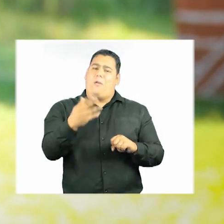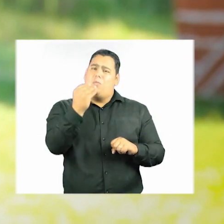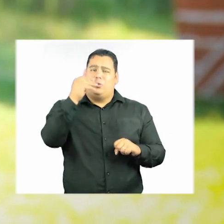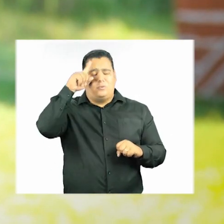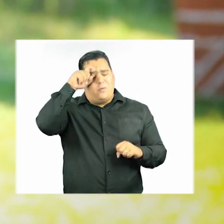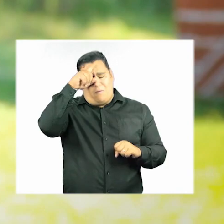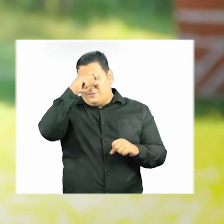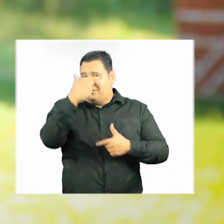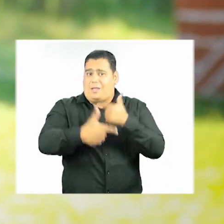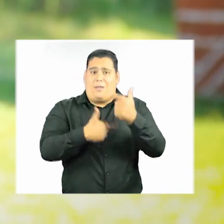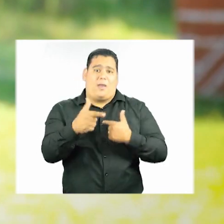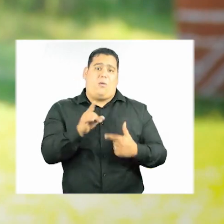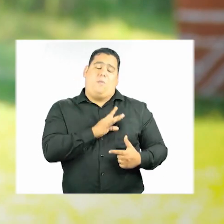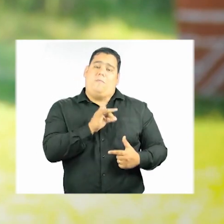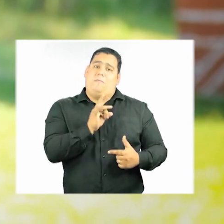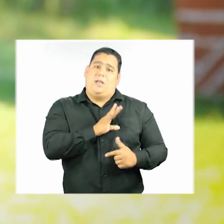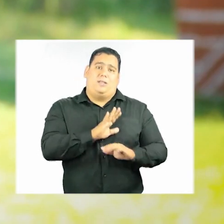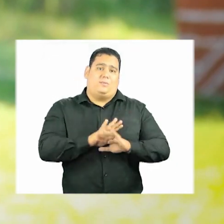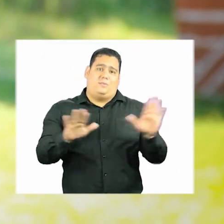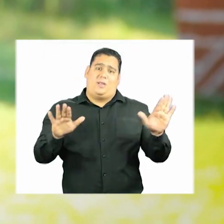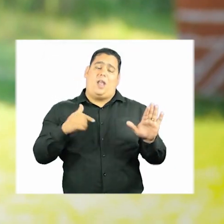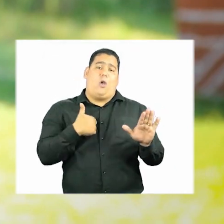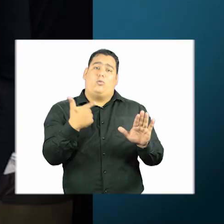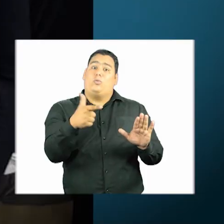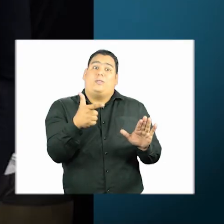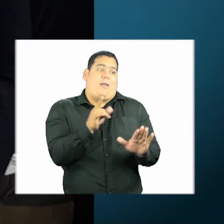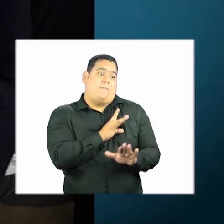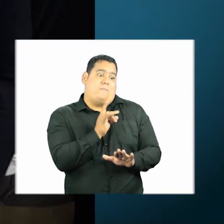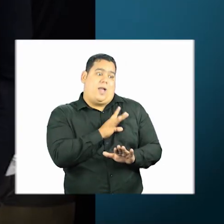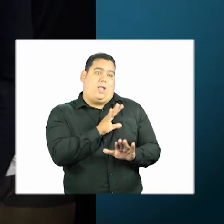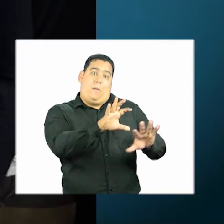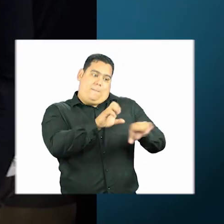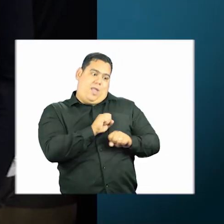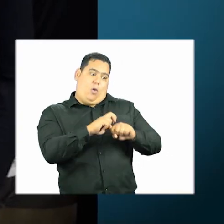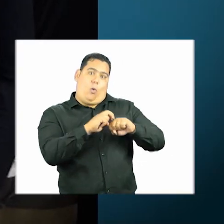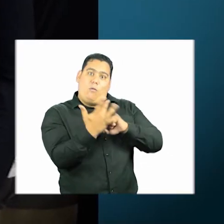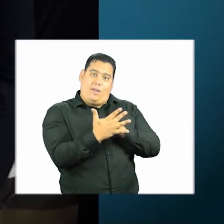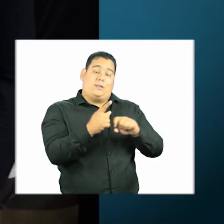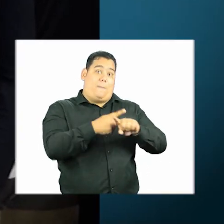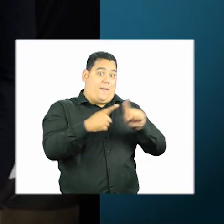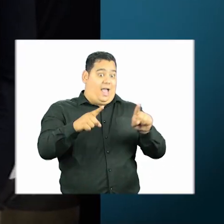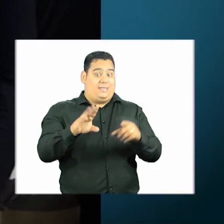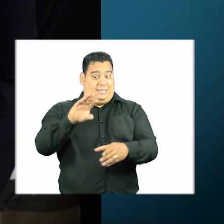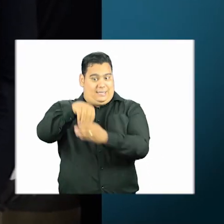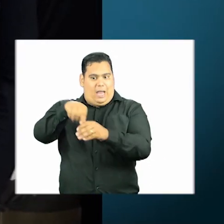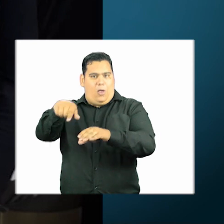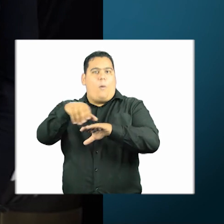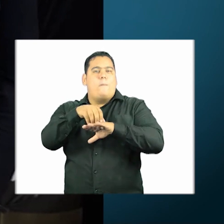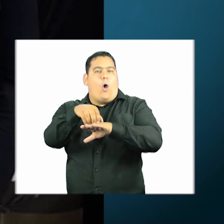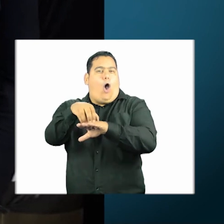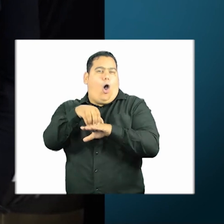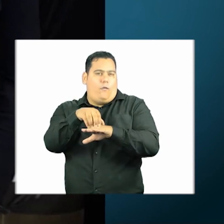é muito difícil trabalhar com medo. E eu não tinha medo de pegar o Covid. Já na unidade móvel, a já começou a trabalhar